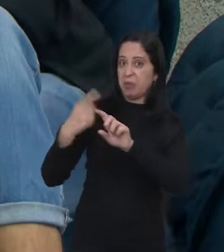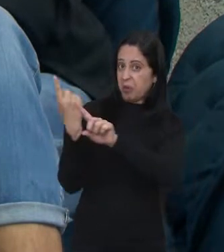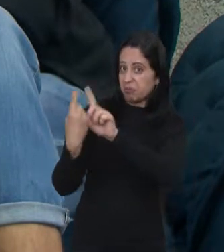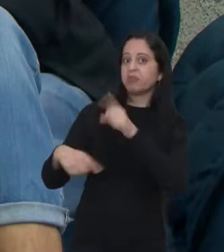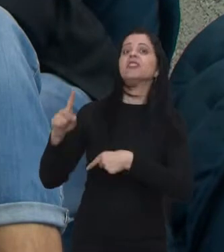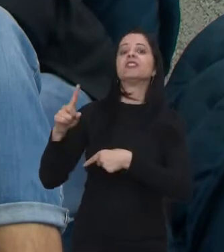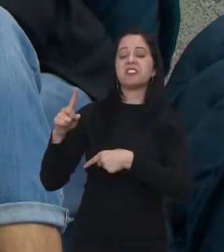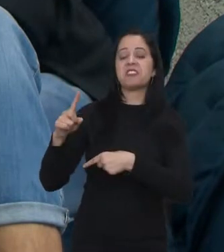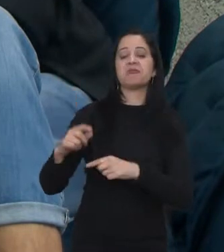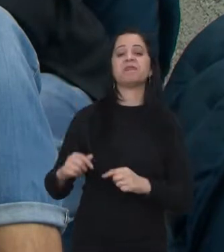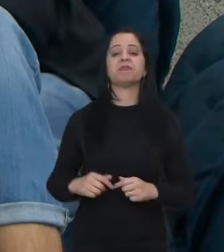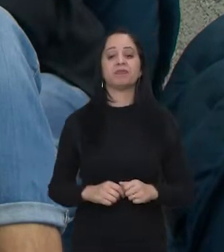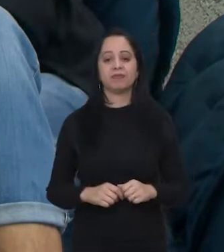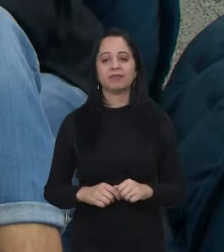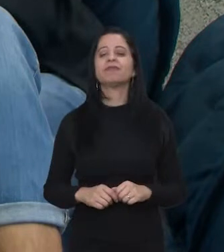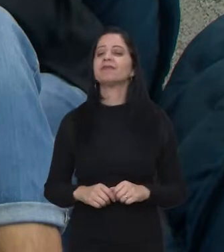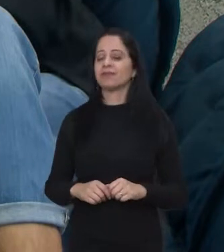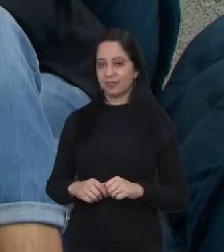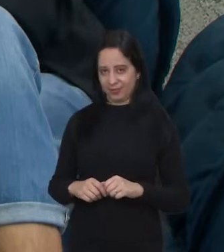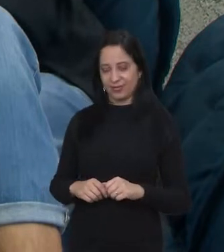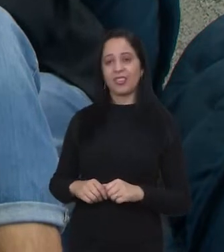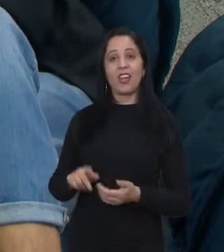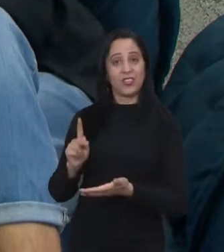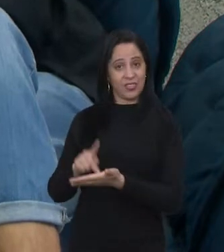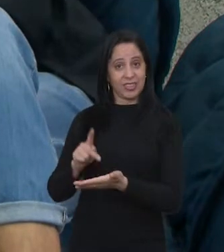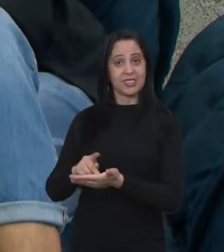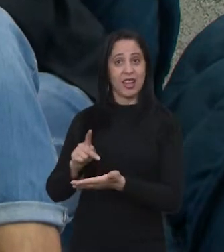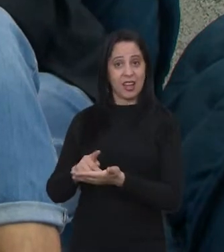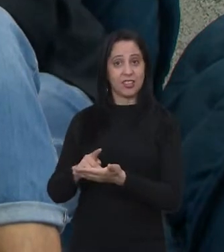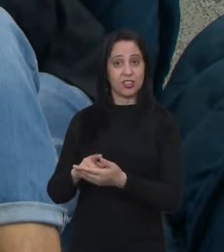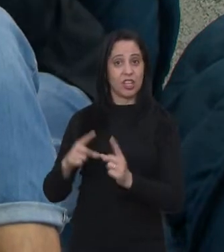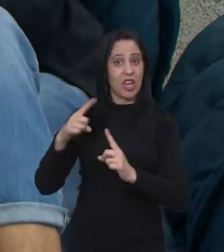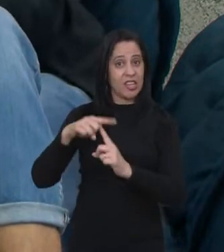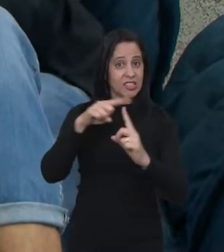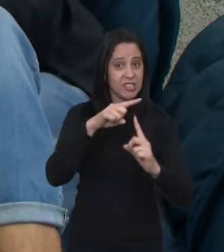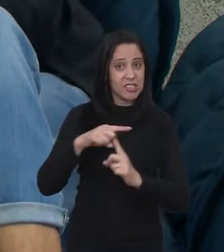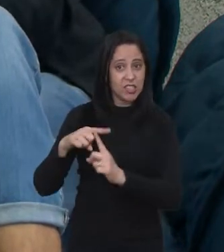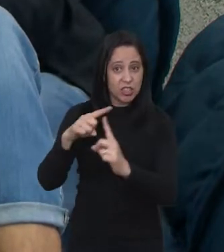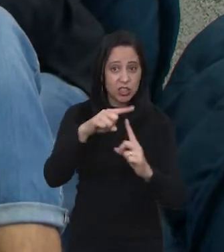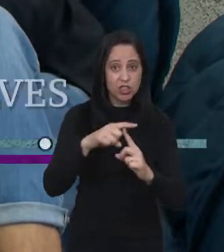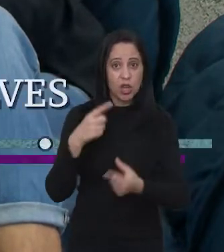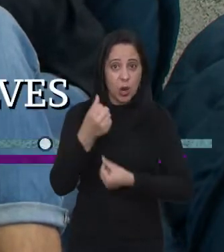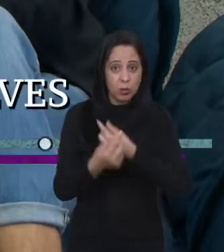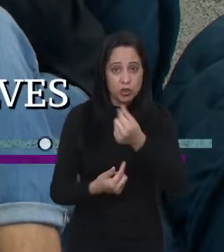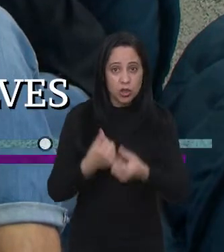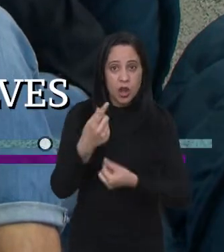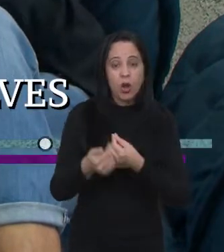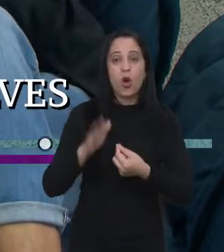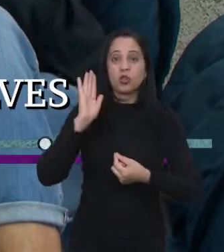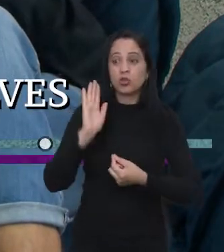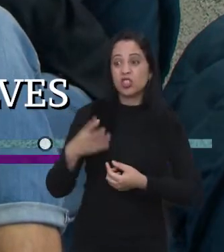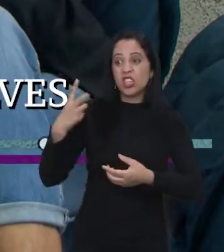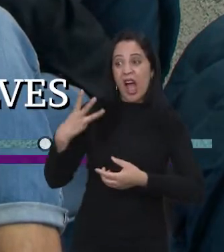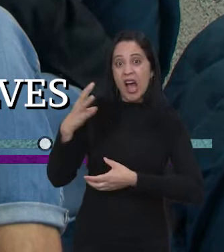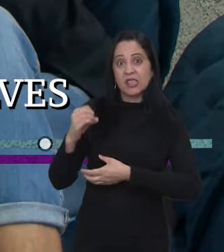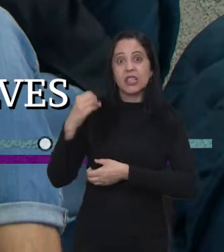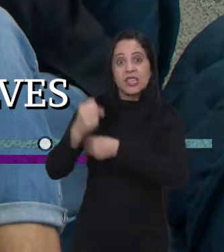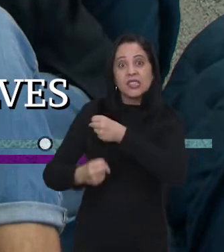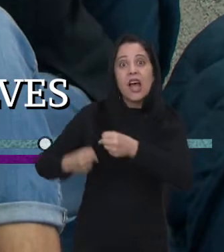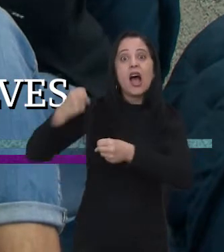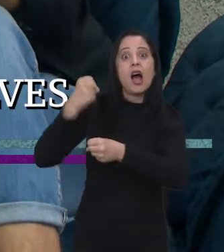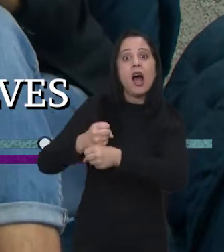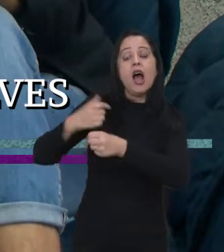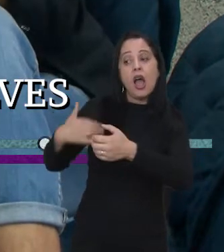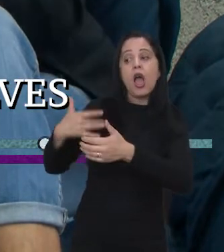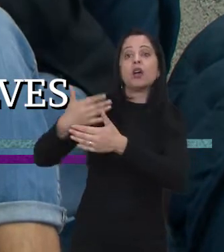verdadeiro acelerador empresarial. É isso mesmo, Adriane. Esse modelo de negócio que chegou há cerca de 30 anos no Brasil é